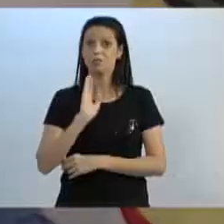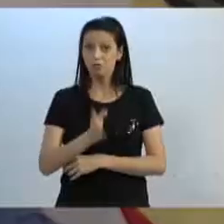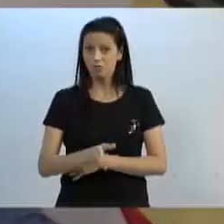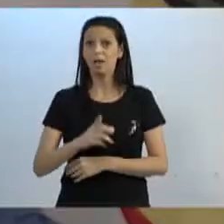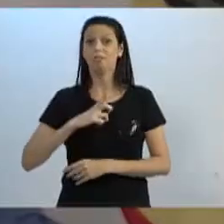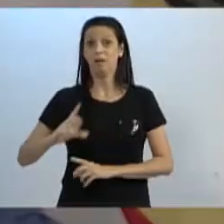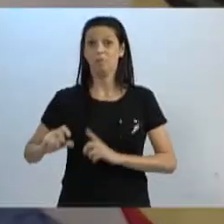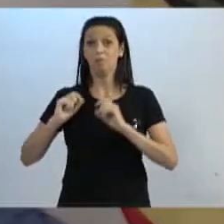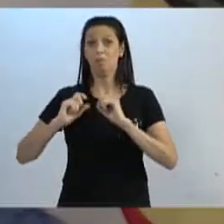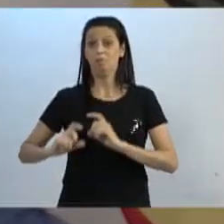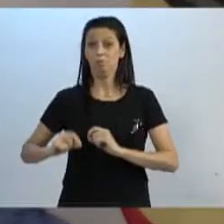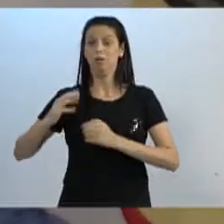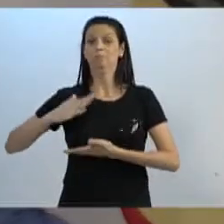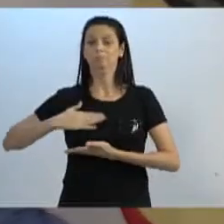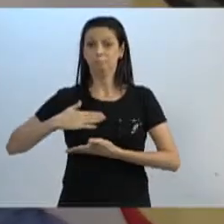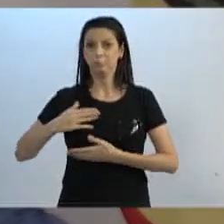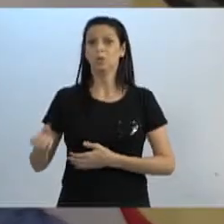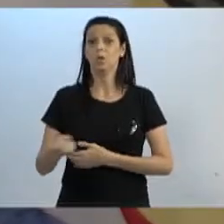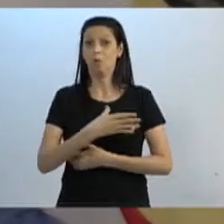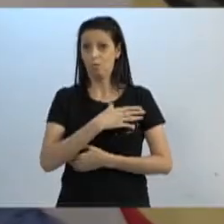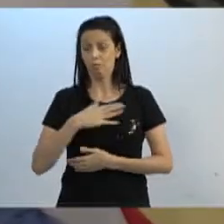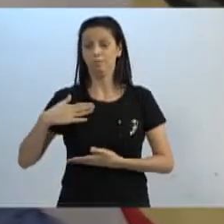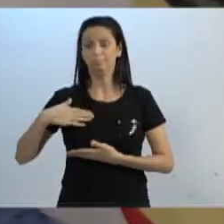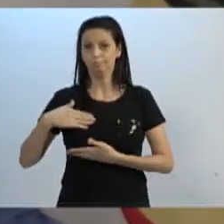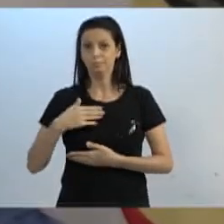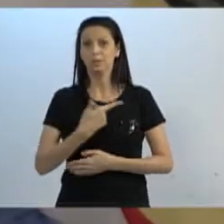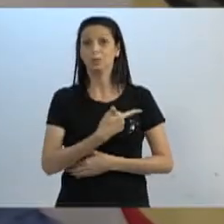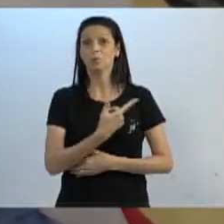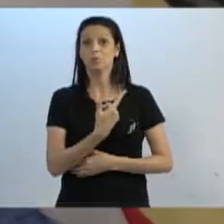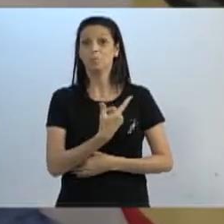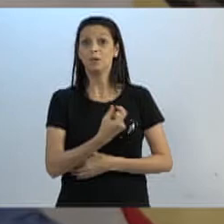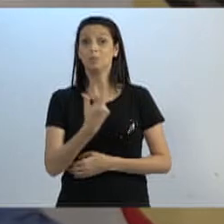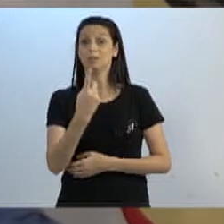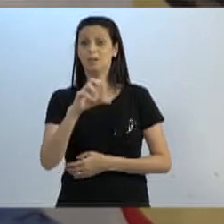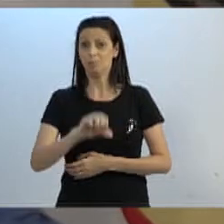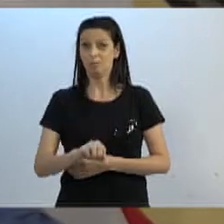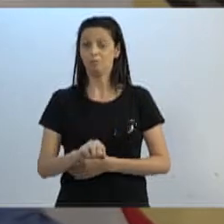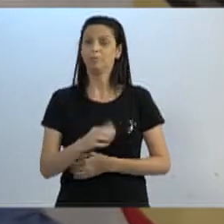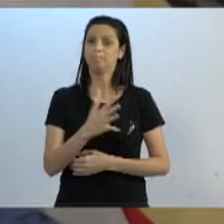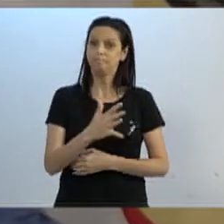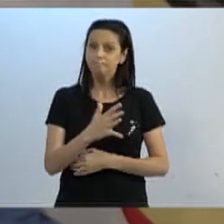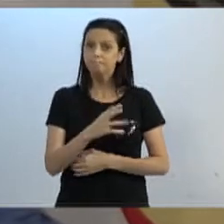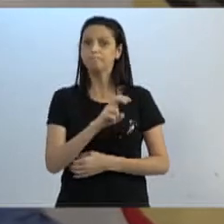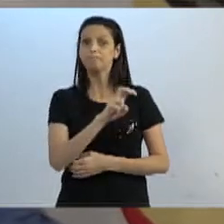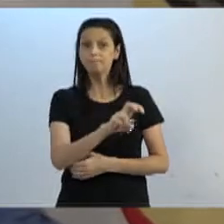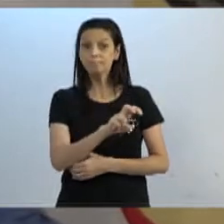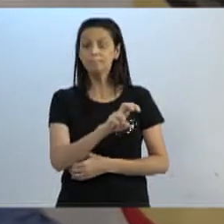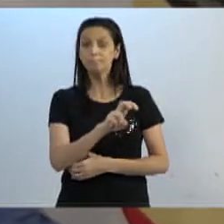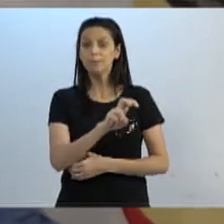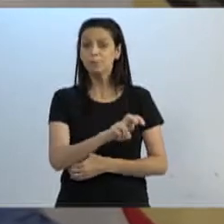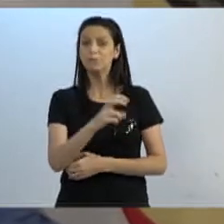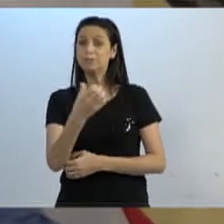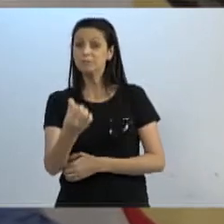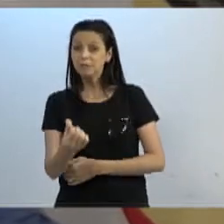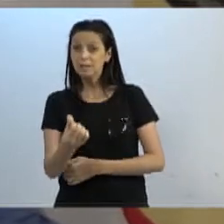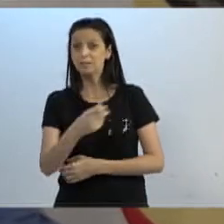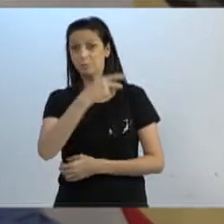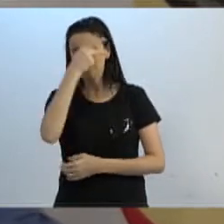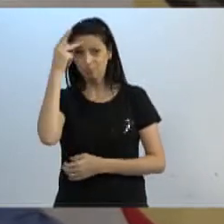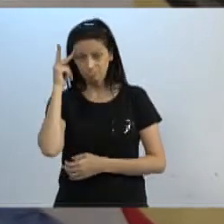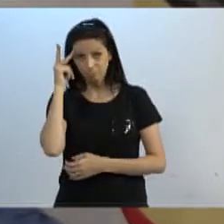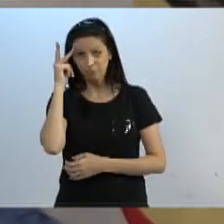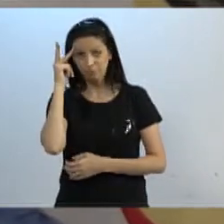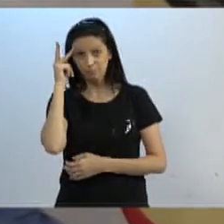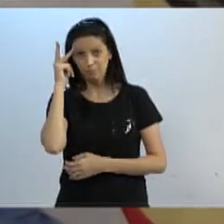novos do câncer de mama em 2019, com risco estimado de 56 casos a cada